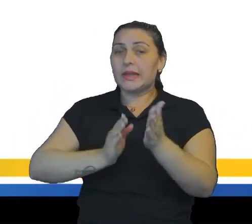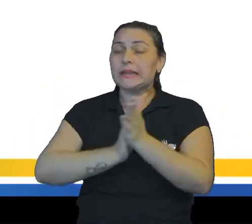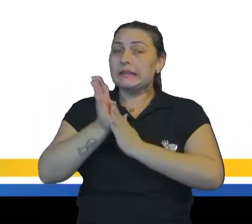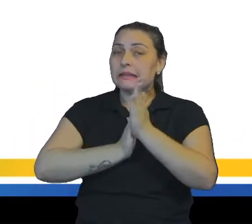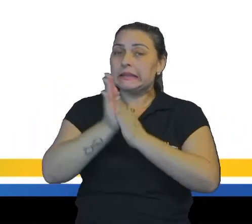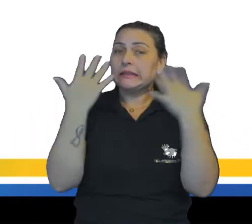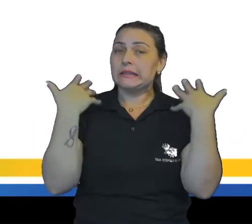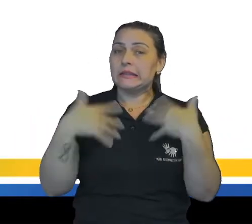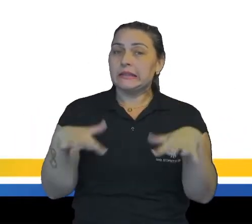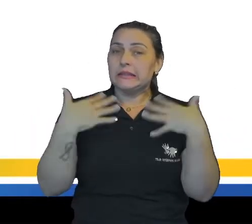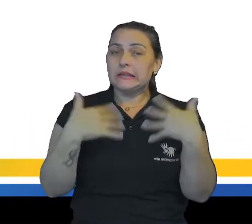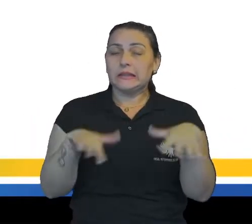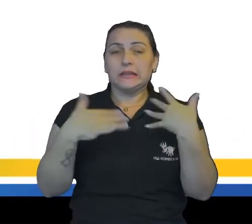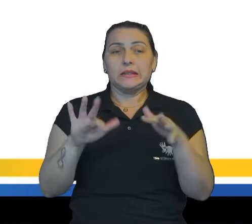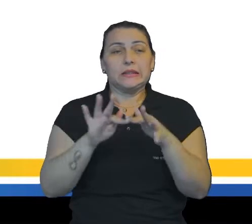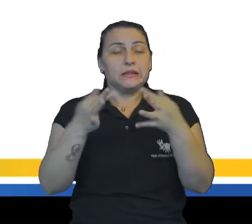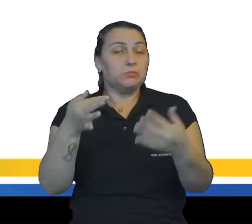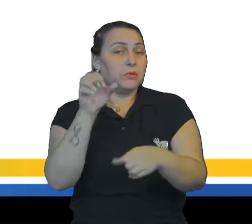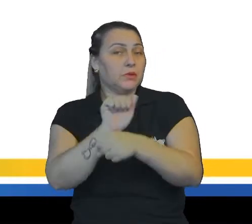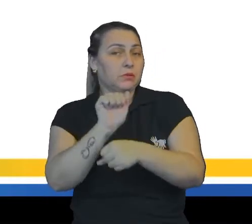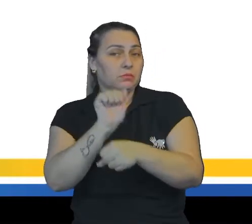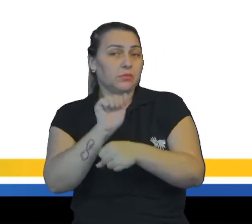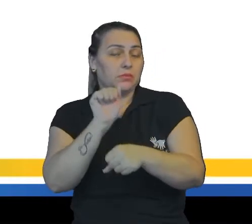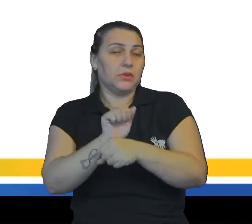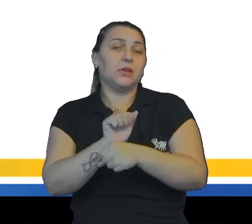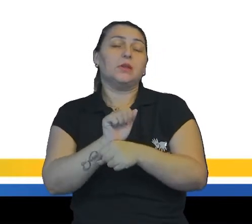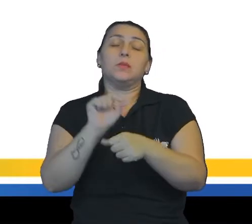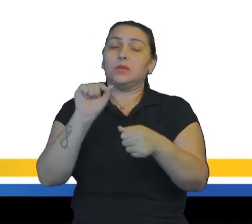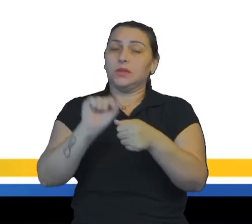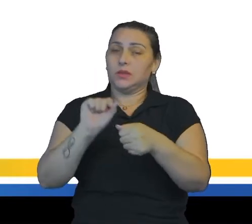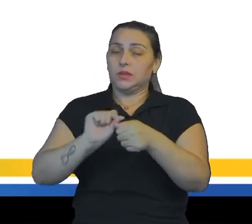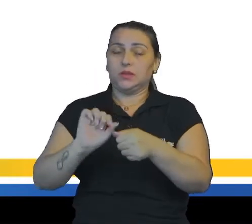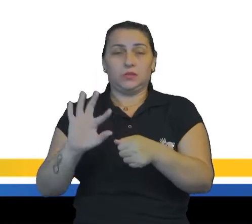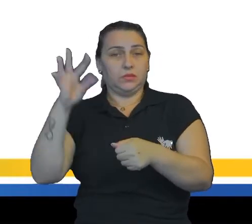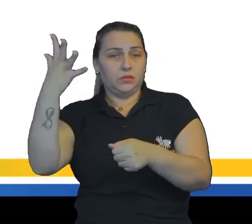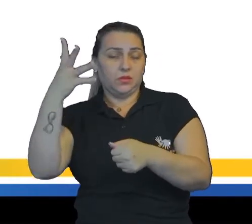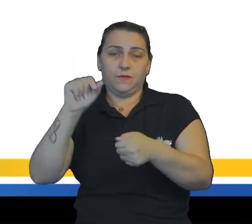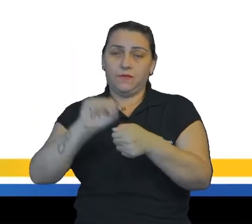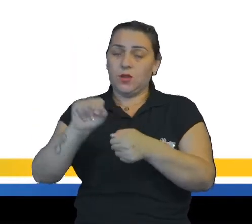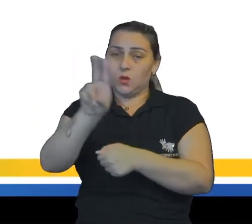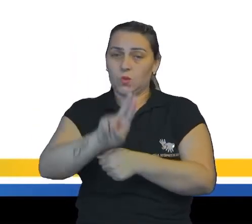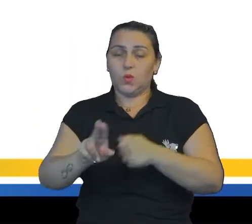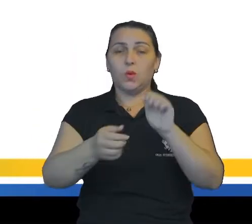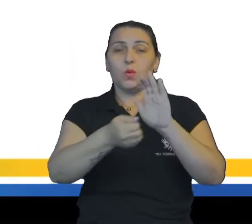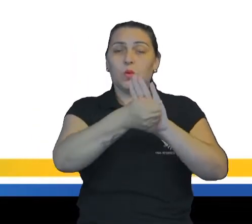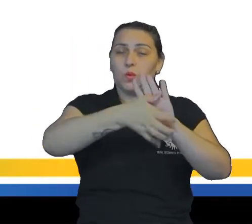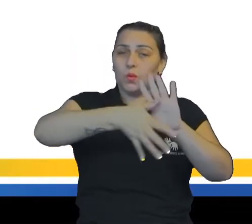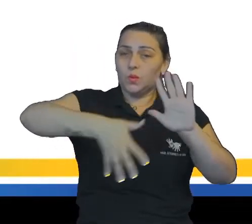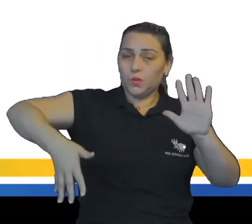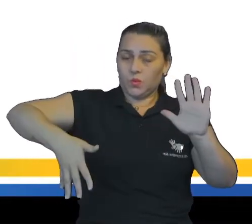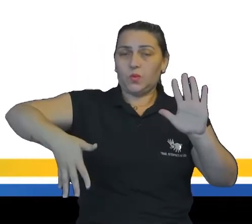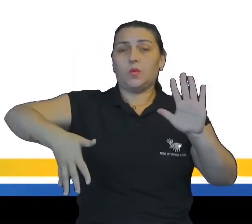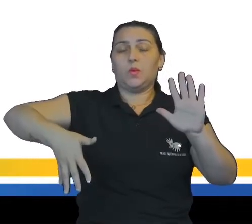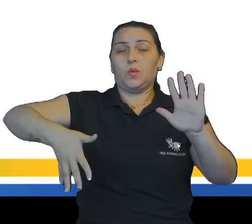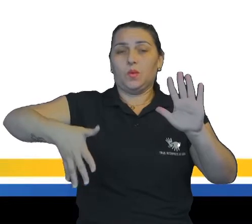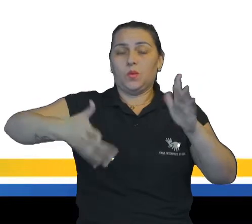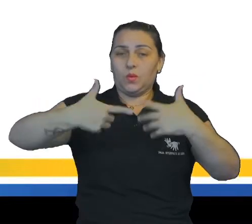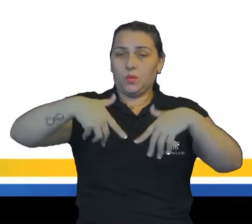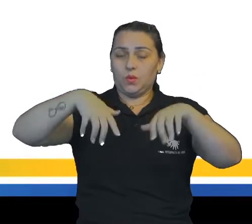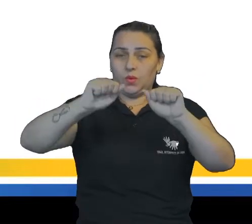que vai além de uma simples espera. Para produzir esse efeito, ela fez uso da figura de linguagem denominada